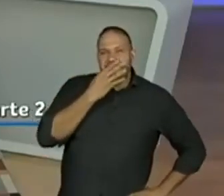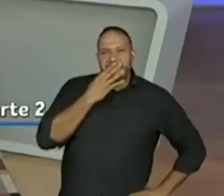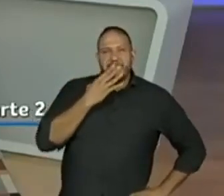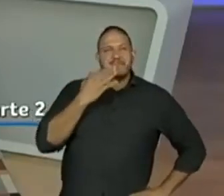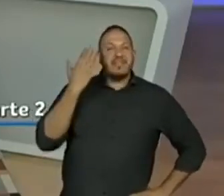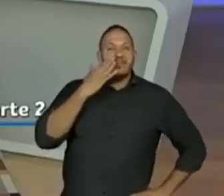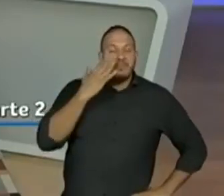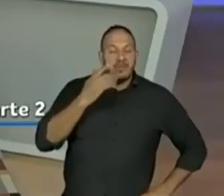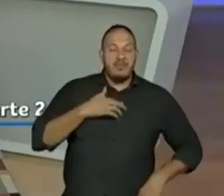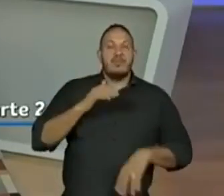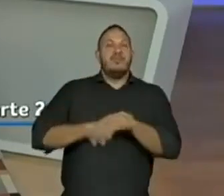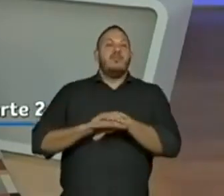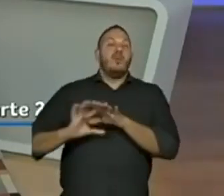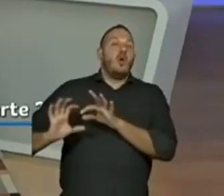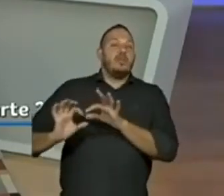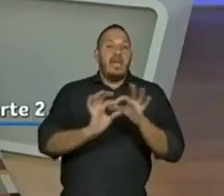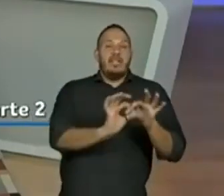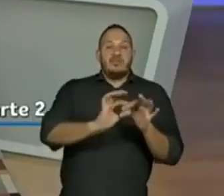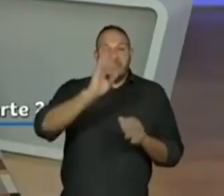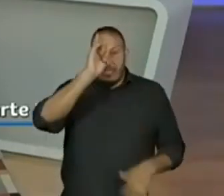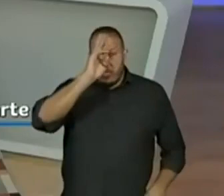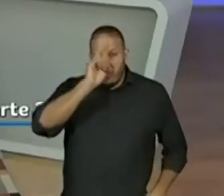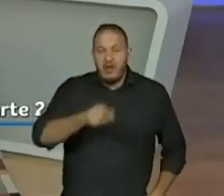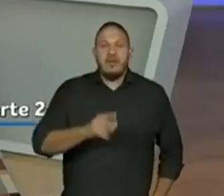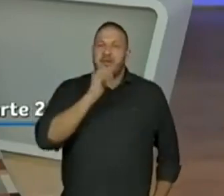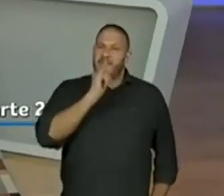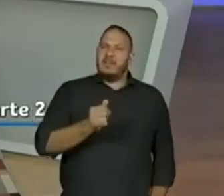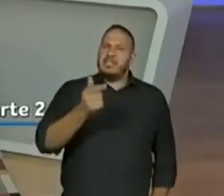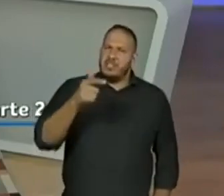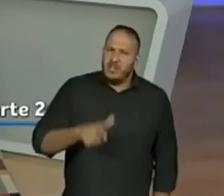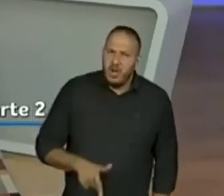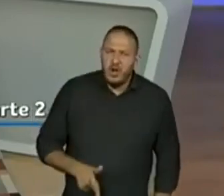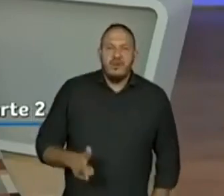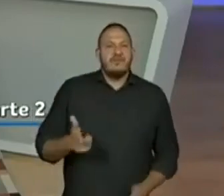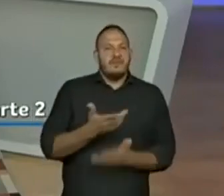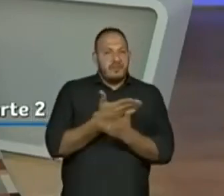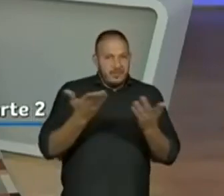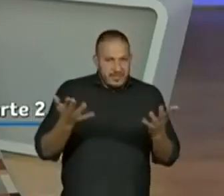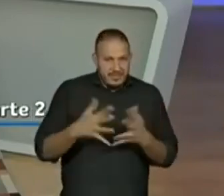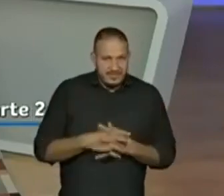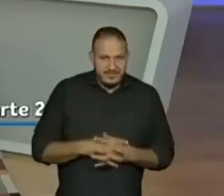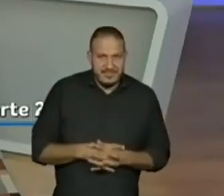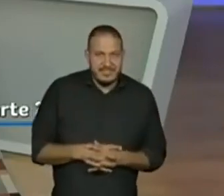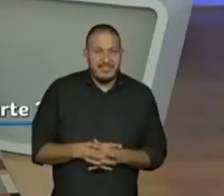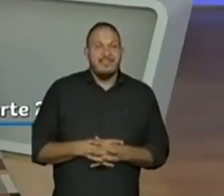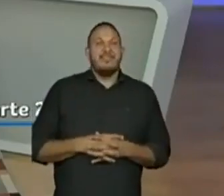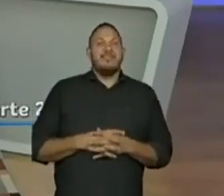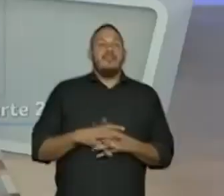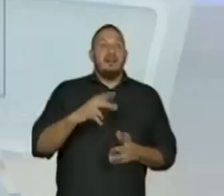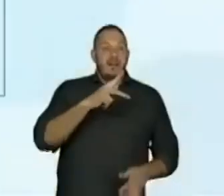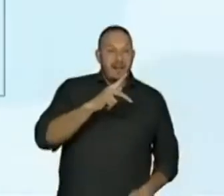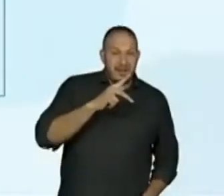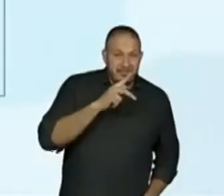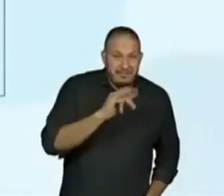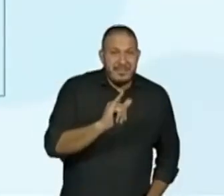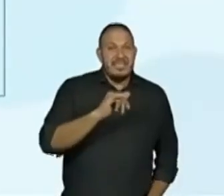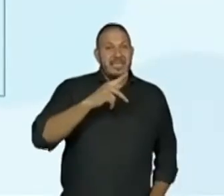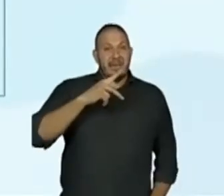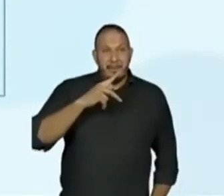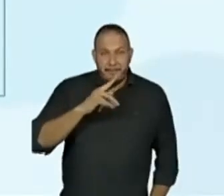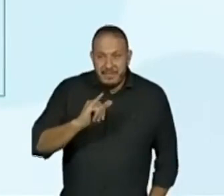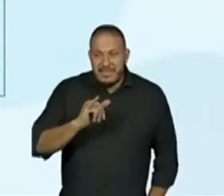contexto da estrofe. Repetindo para vocês, ó. Pia, pia,